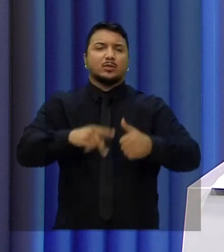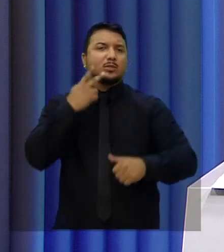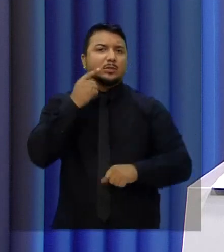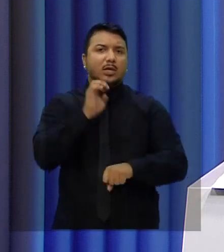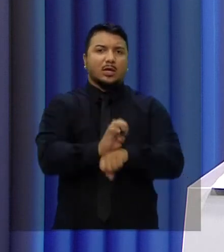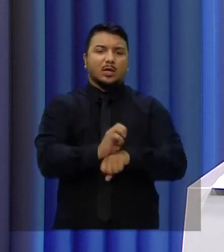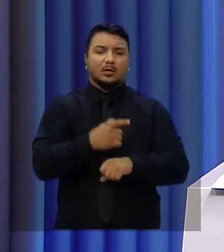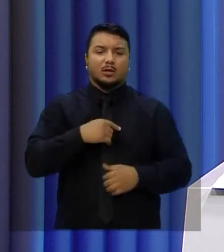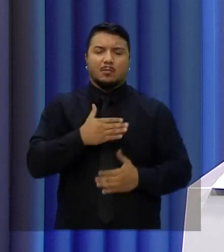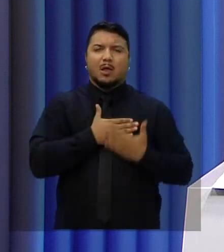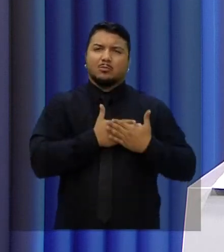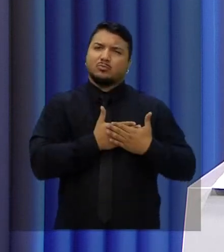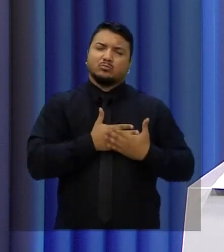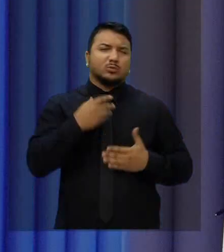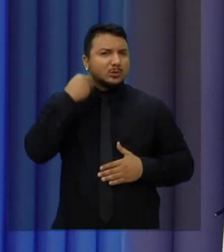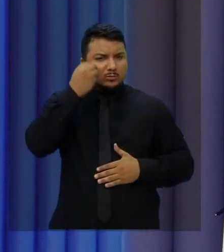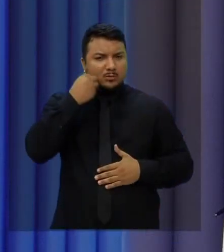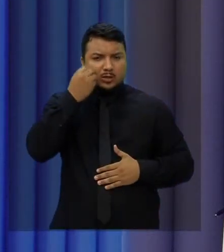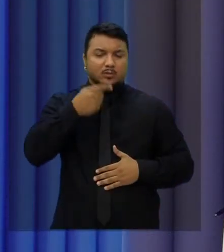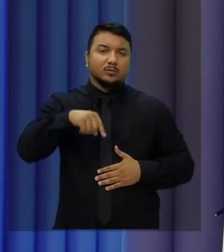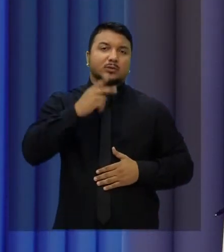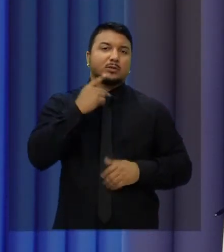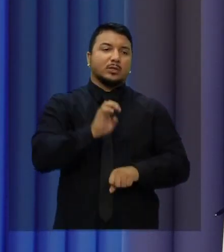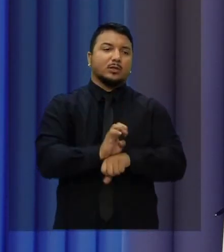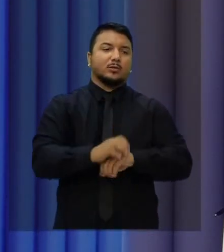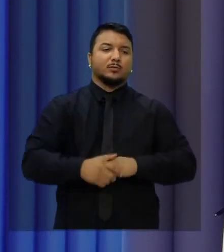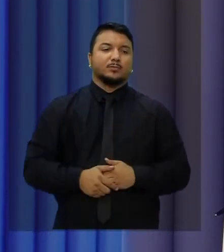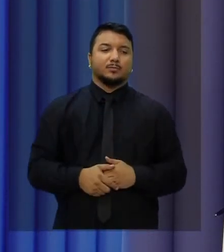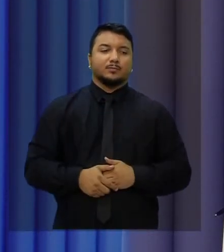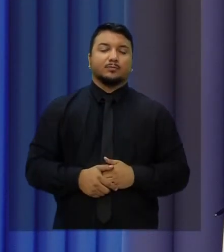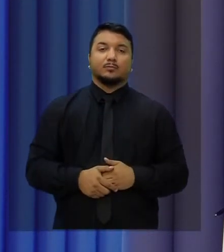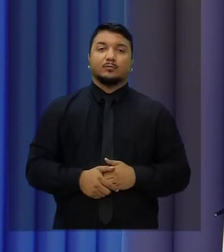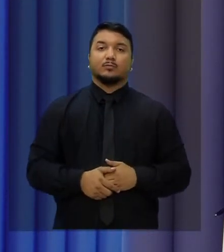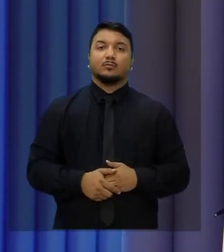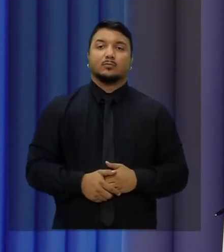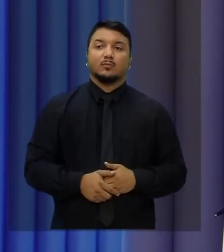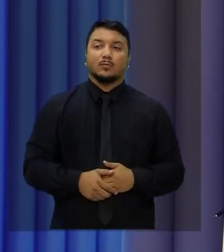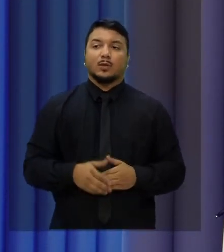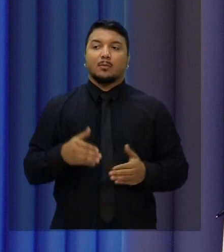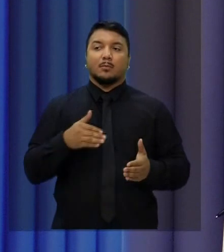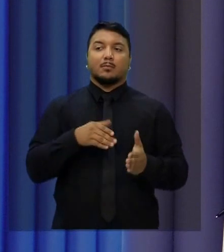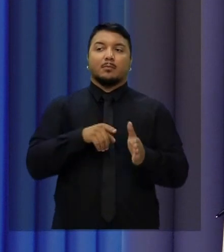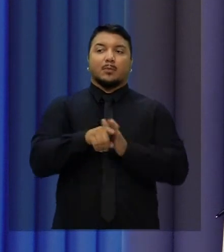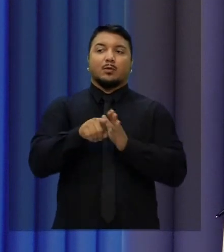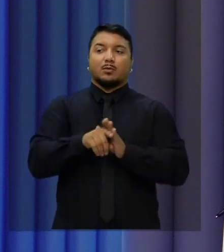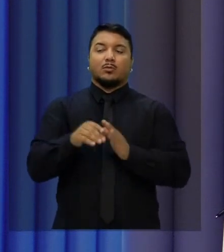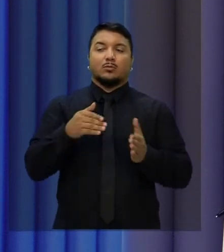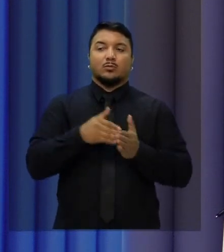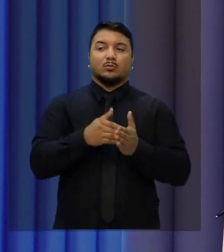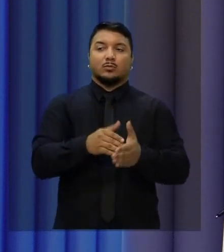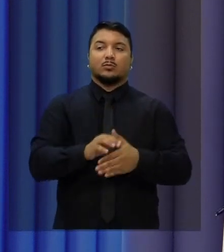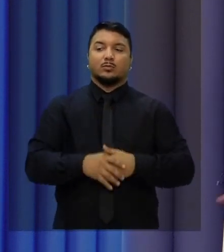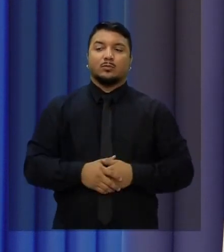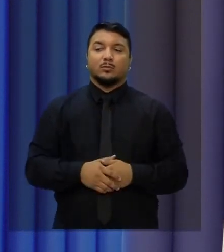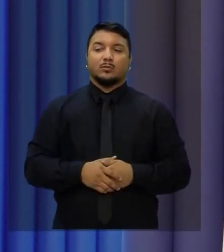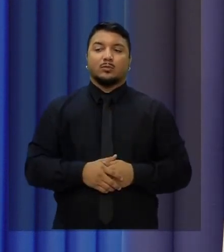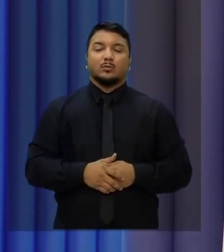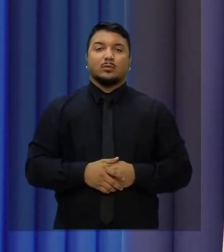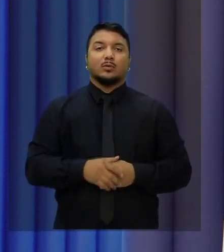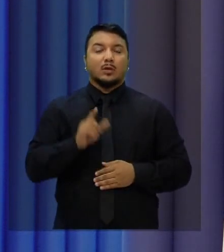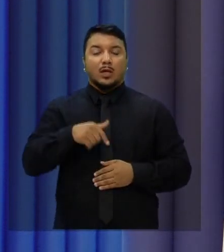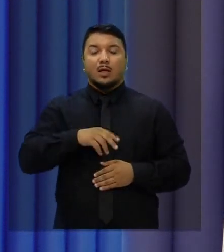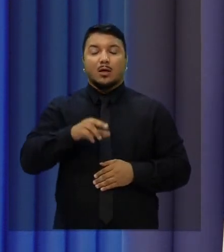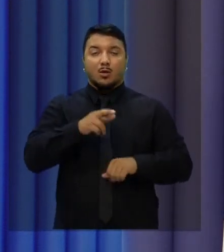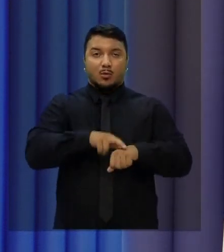e com a minha paixão, servir a você, cearense. Vamos à última rodada de perguntas desse bloco. E quem questiona é o candidato Roberto Cláudio.